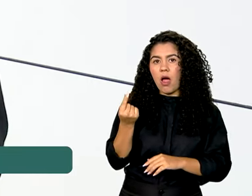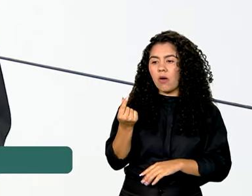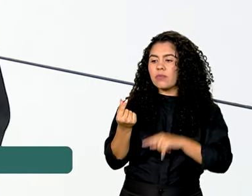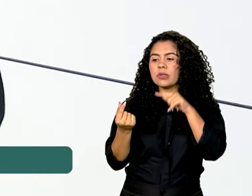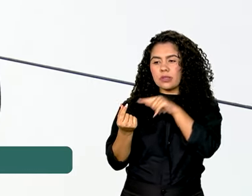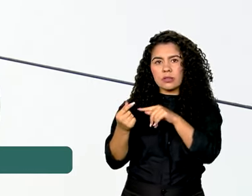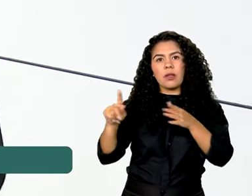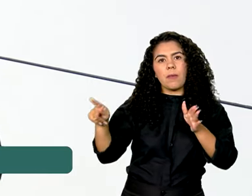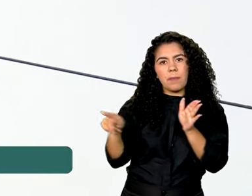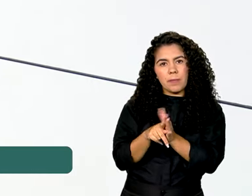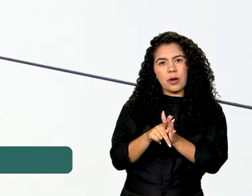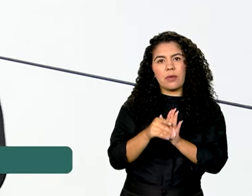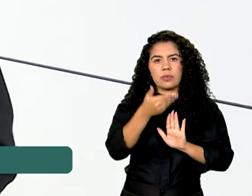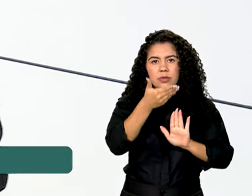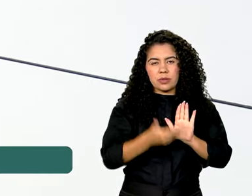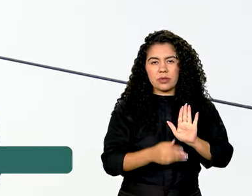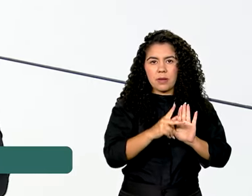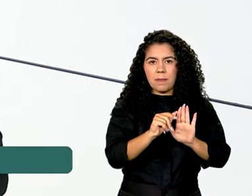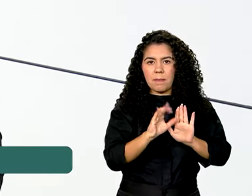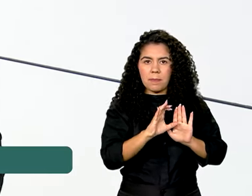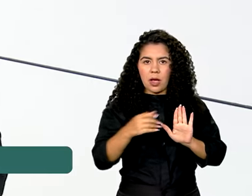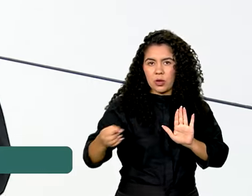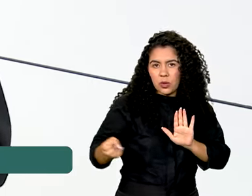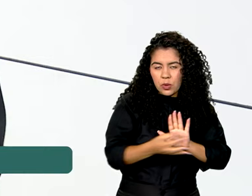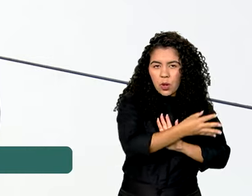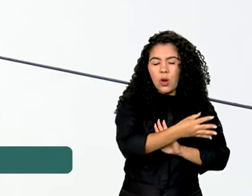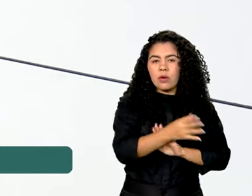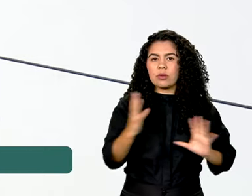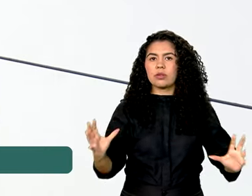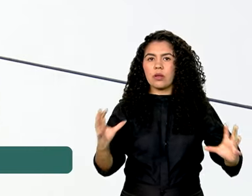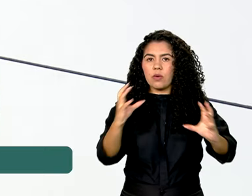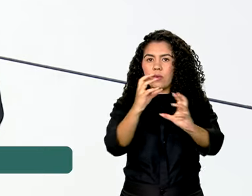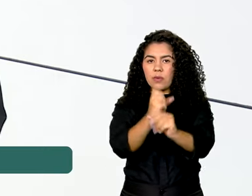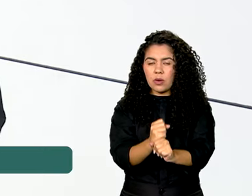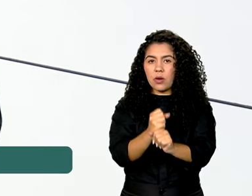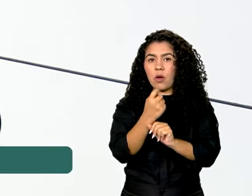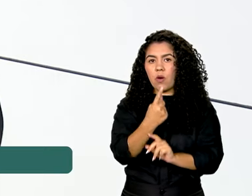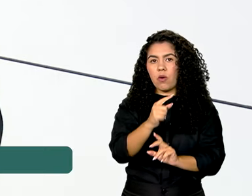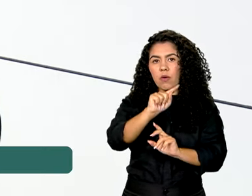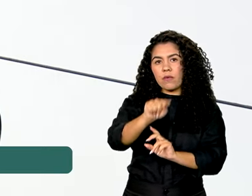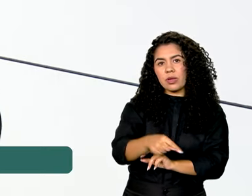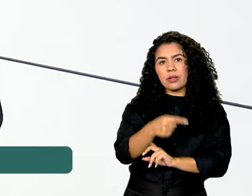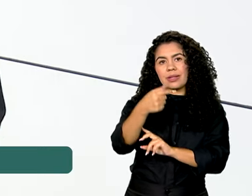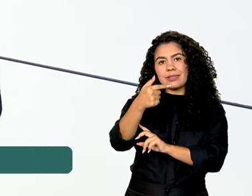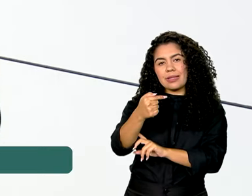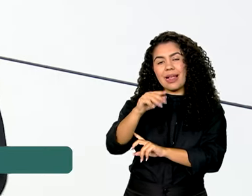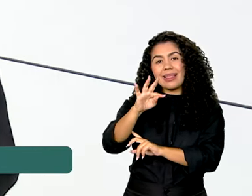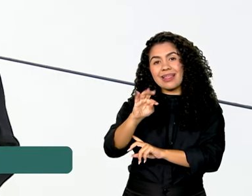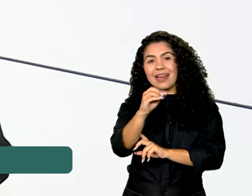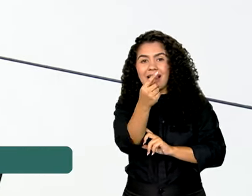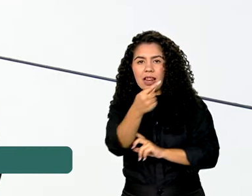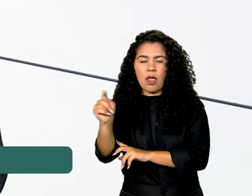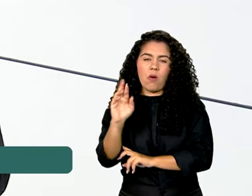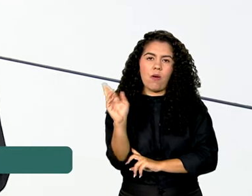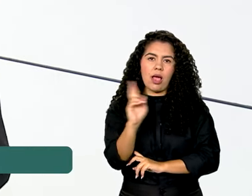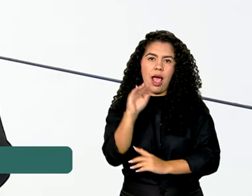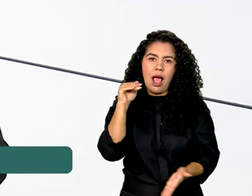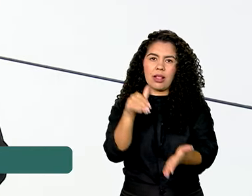fazem parte do novo PAC, programa que soma 1,7 trilhão de reais até